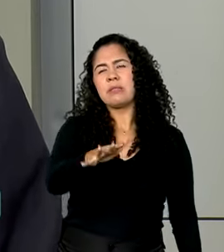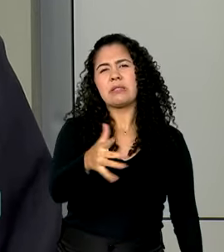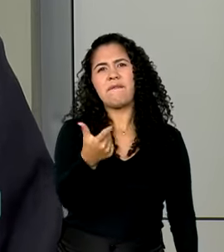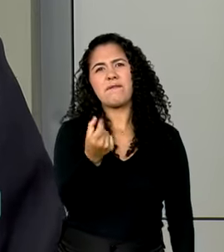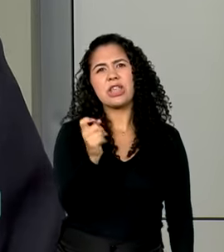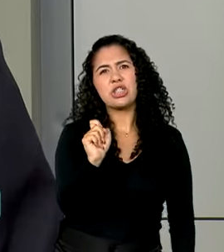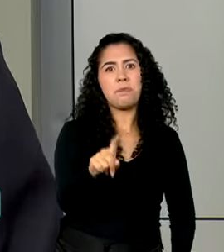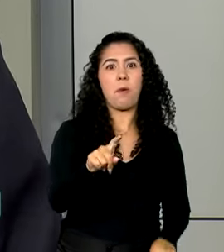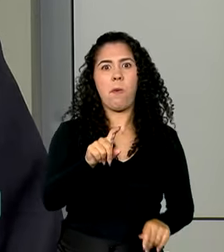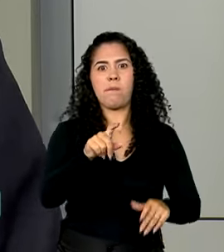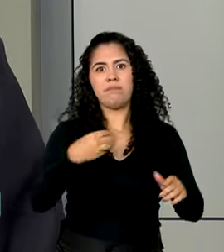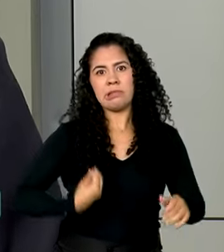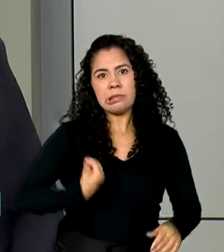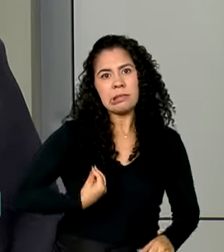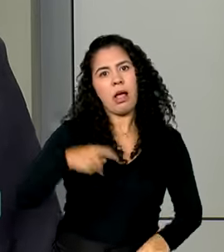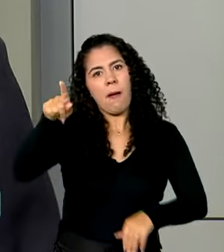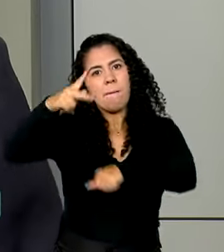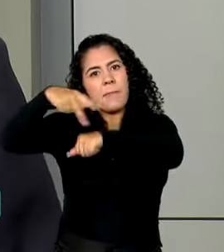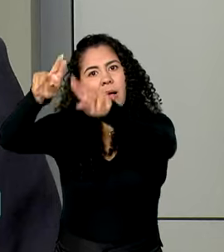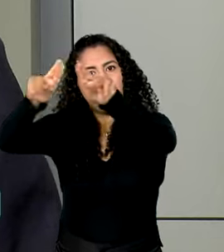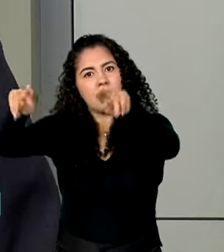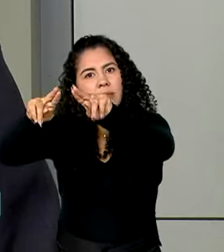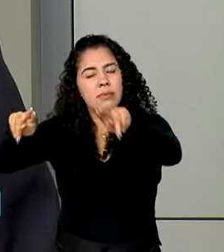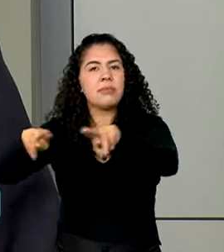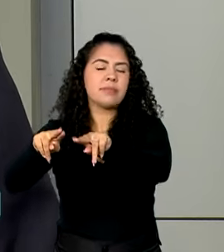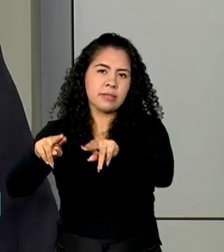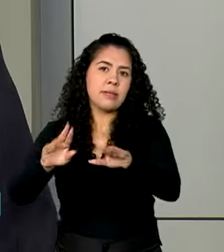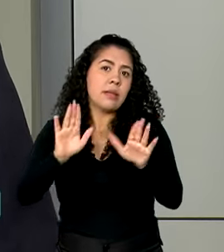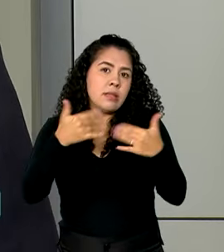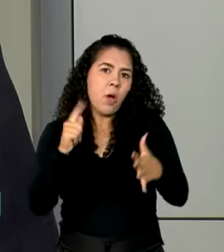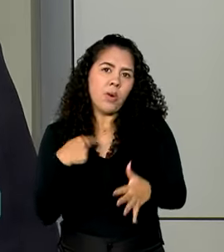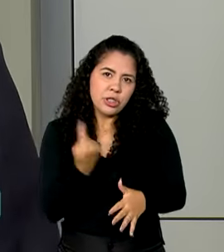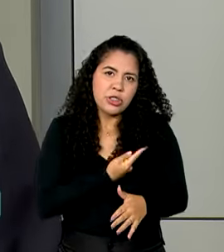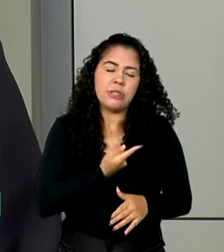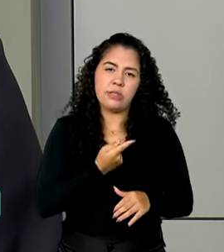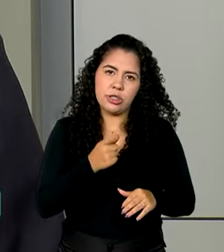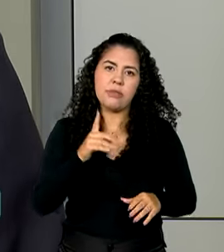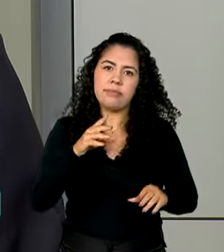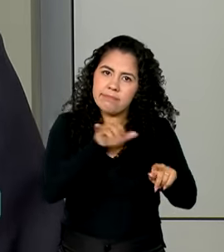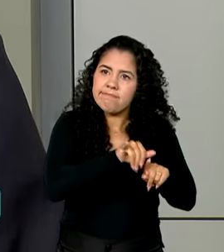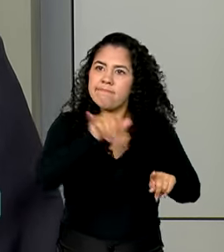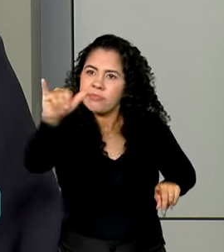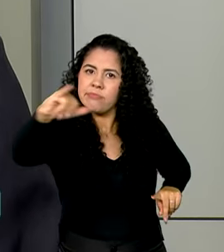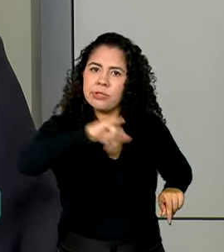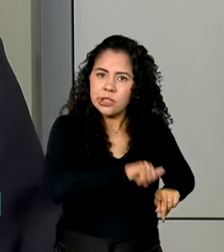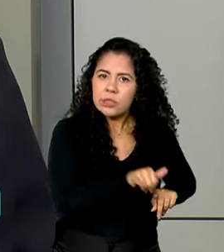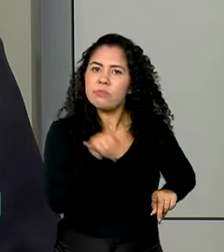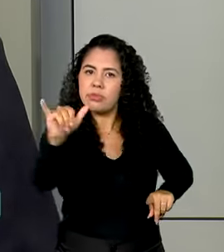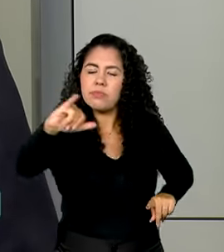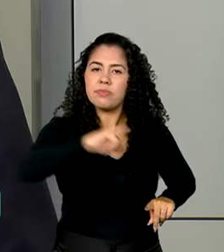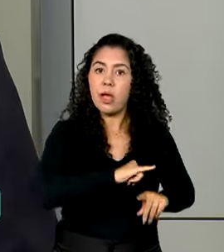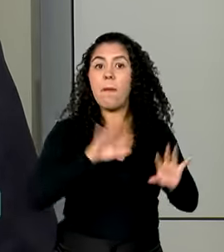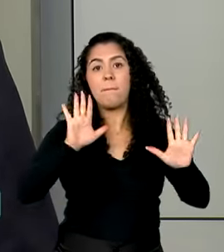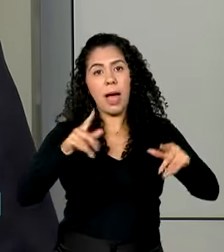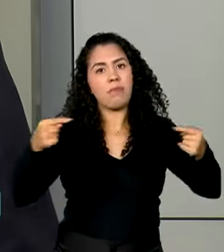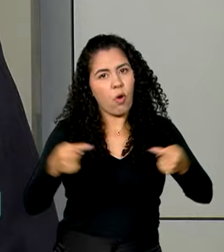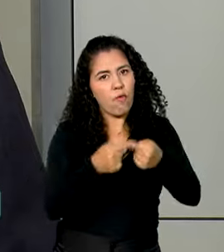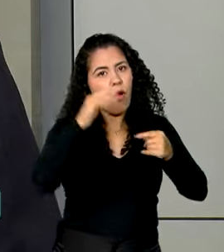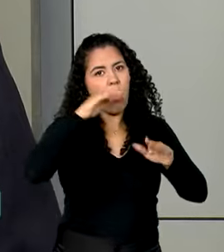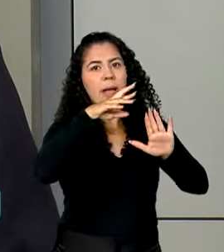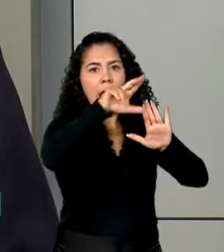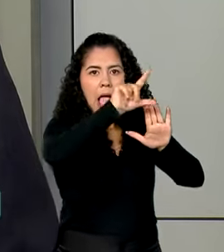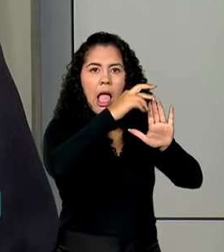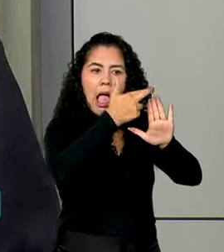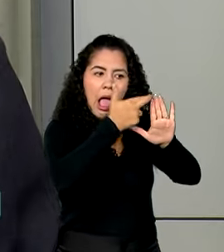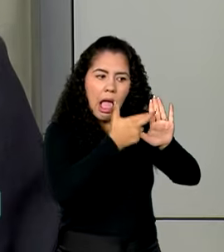no Líbano e muitos com famílias, com membros libaneses. Então, estamos trazendo todos, dentro dos critérios estabelecidos por